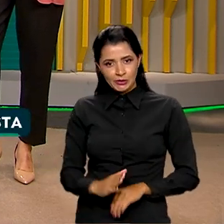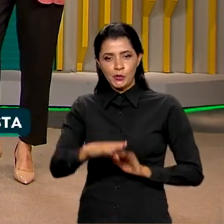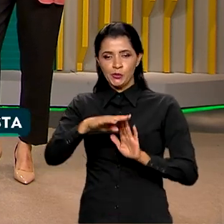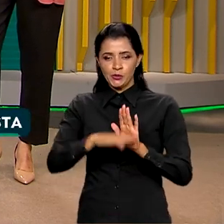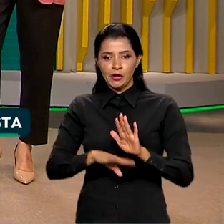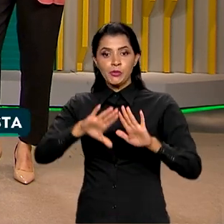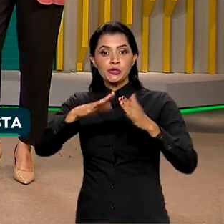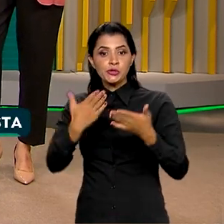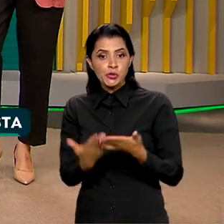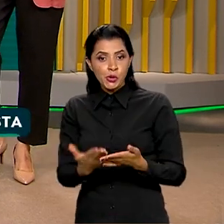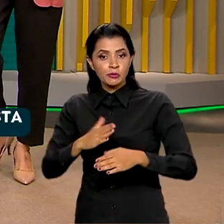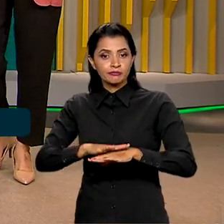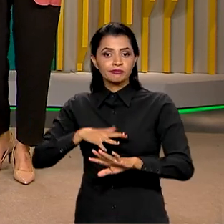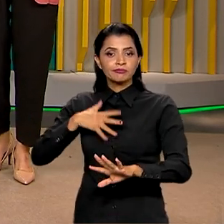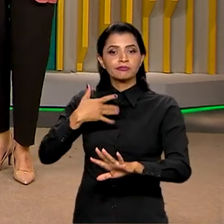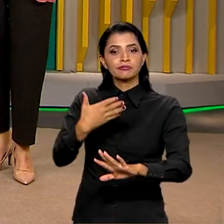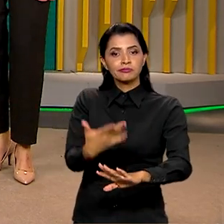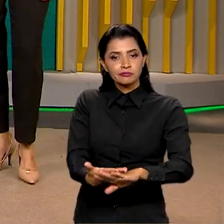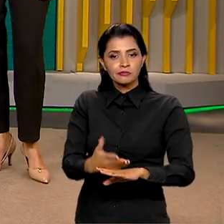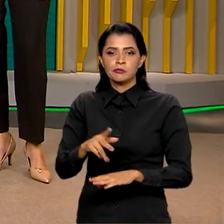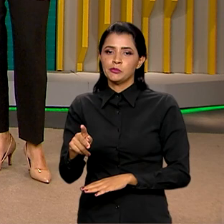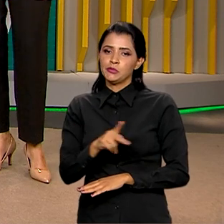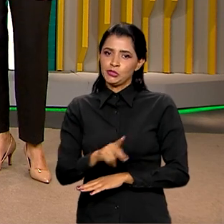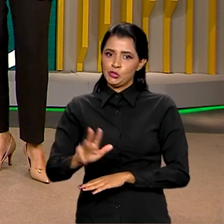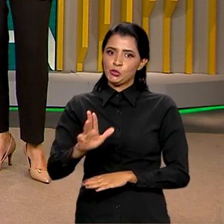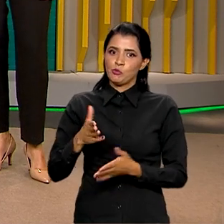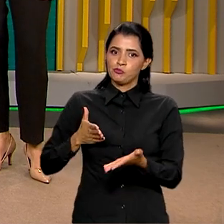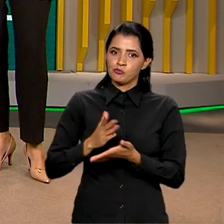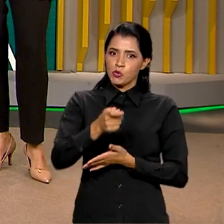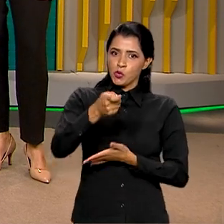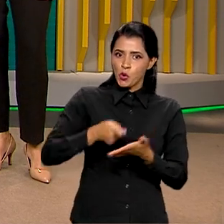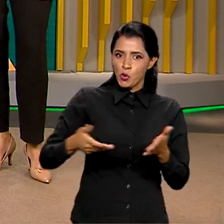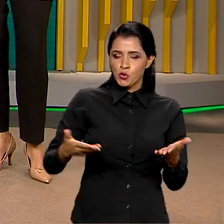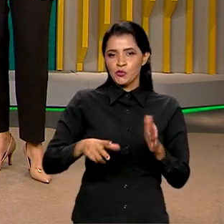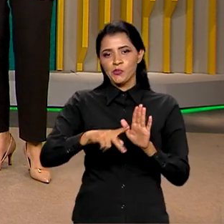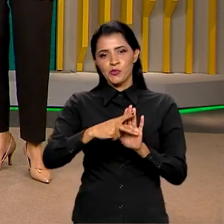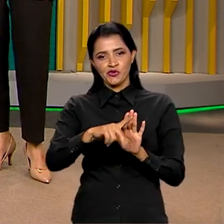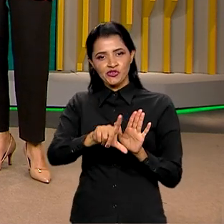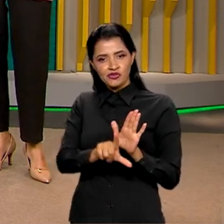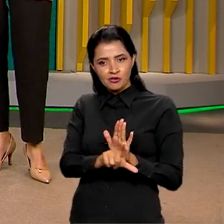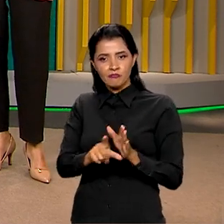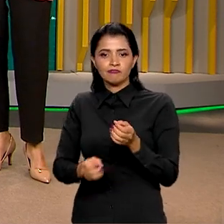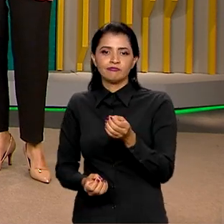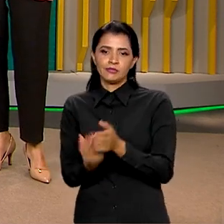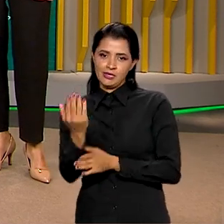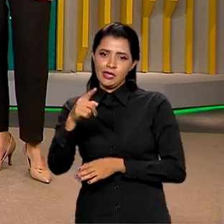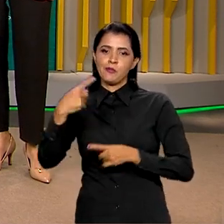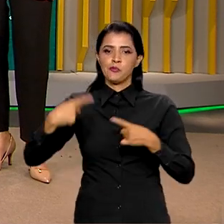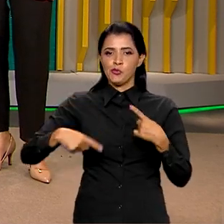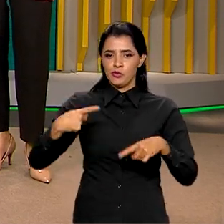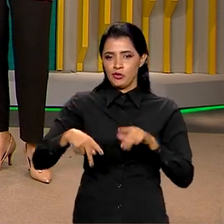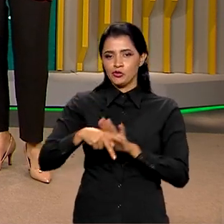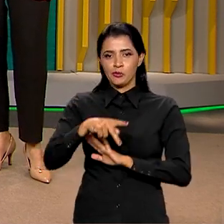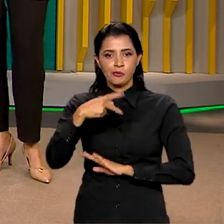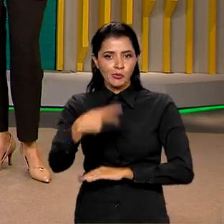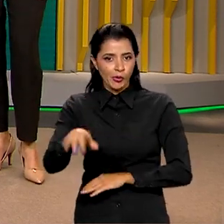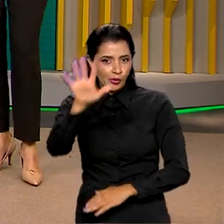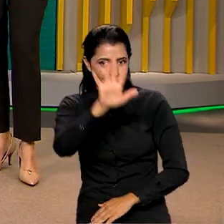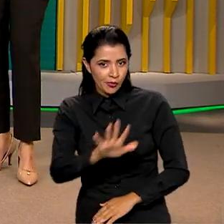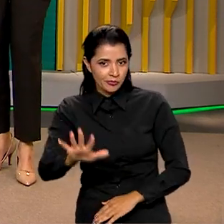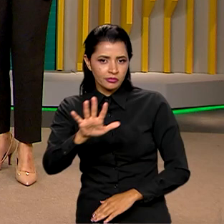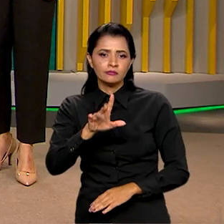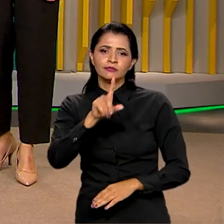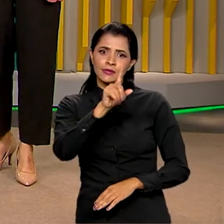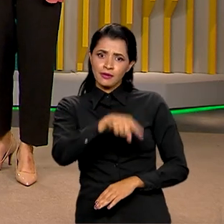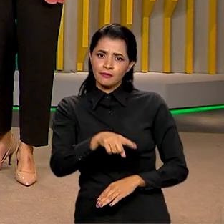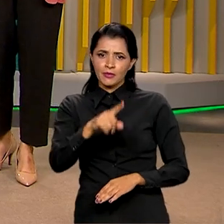Escola em Tempo Integral. O presidente Lula sancionou hoje o projeto de lei que institui essa política nacional. Isso mesmo, Roberto. E